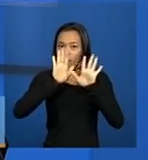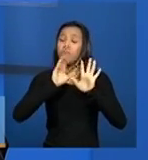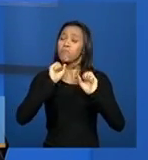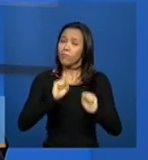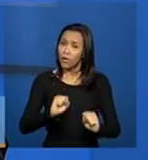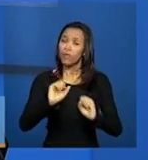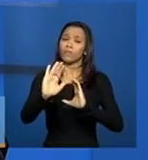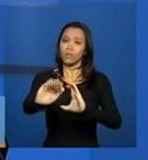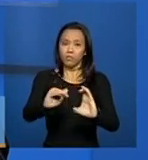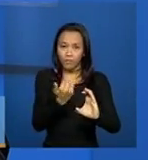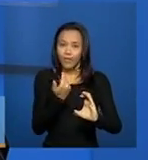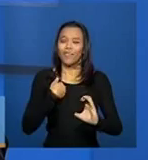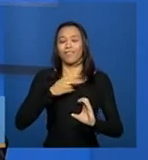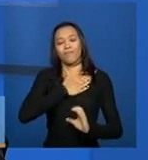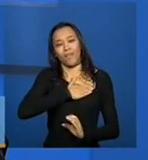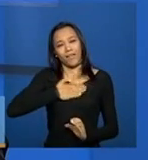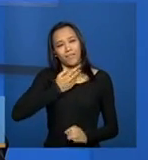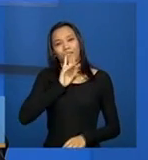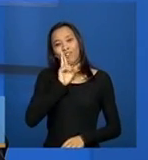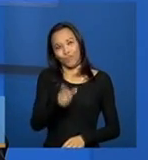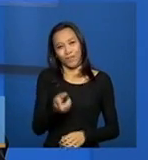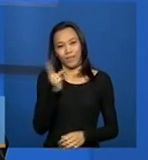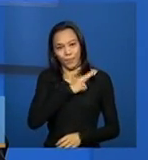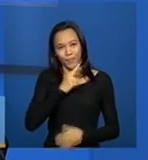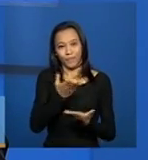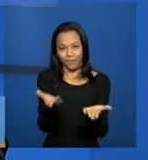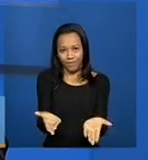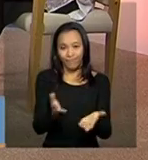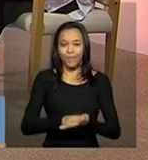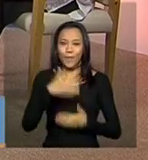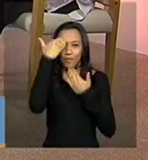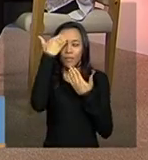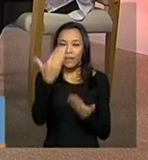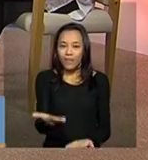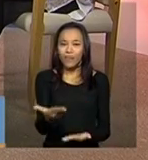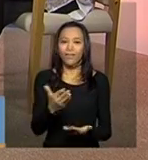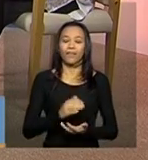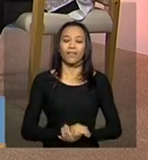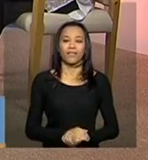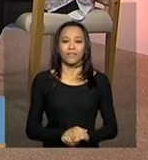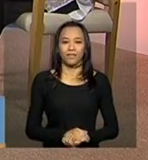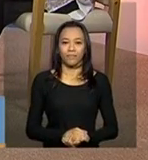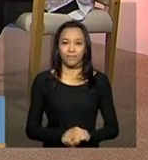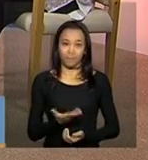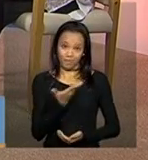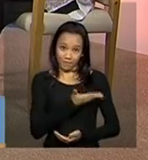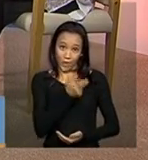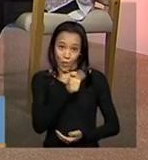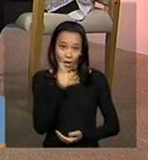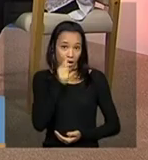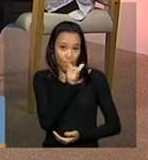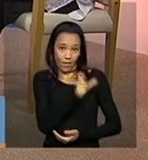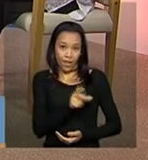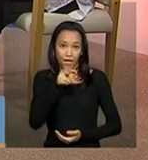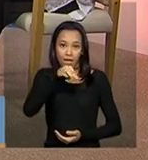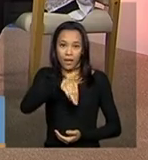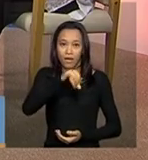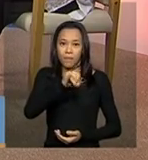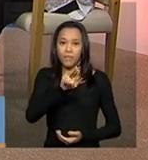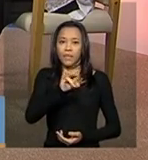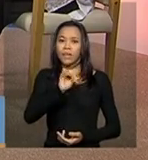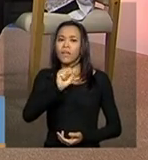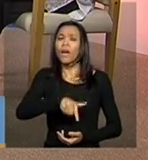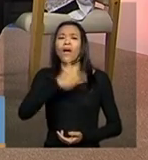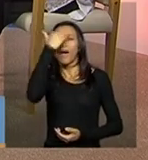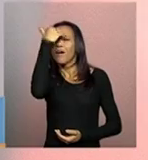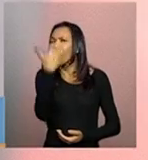o-mail que nós iremos responder com a maior brevidade possível. Muito obrigada, Miriam. A gente gostaria de agradecer também